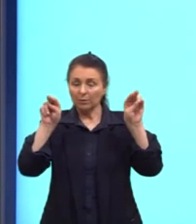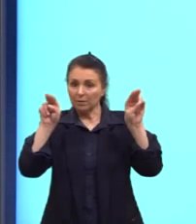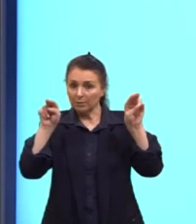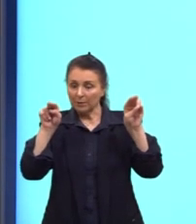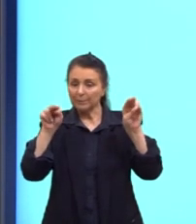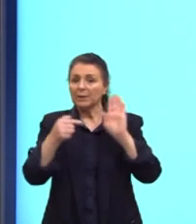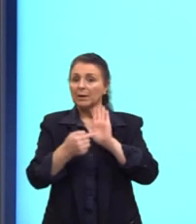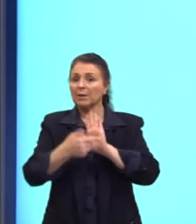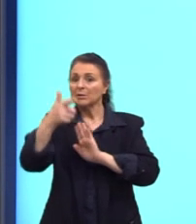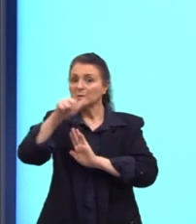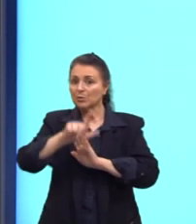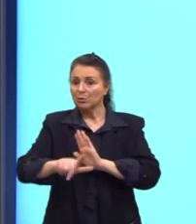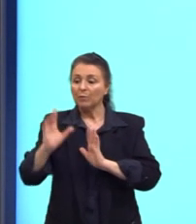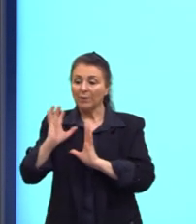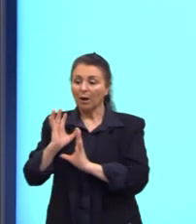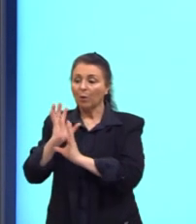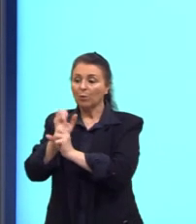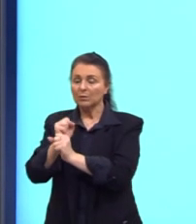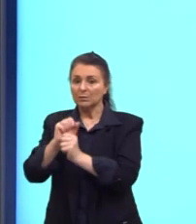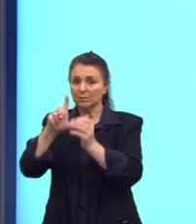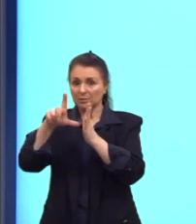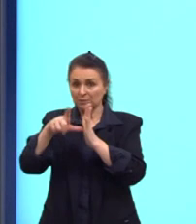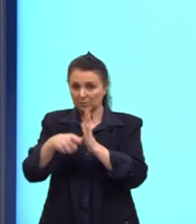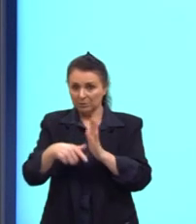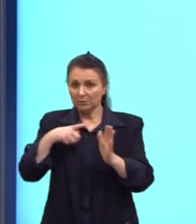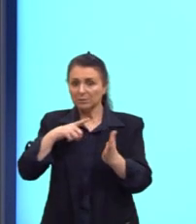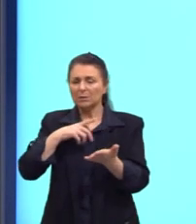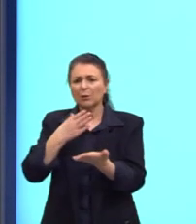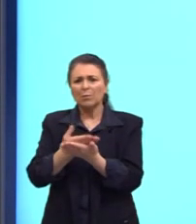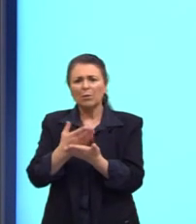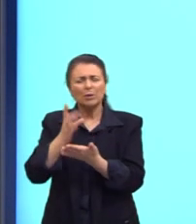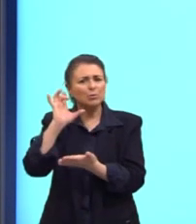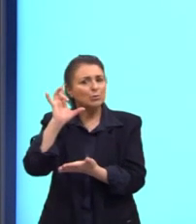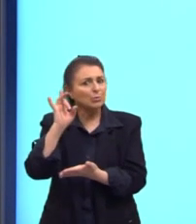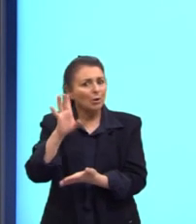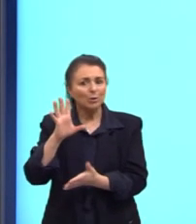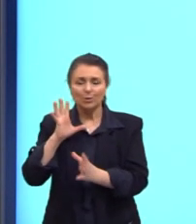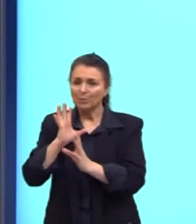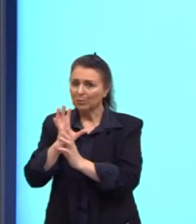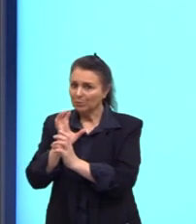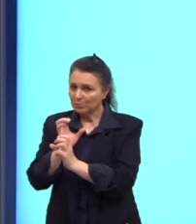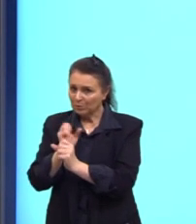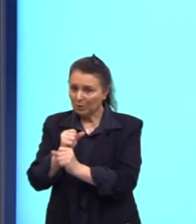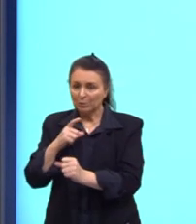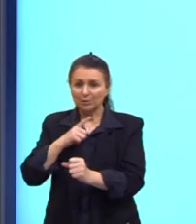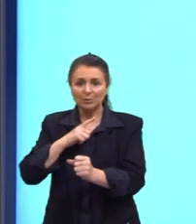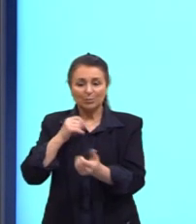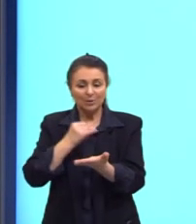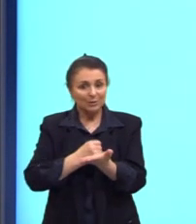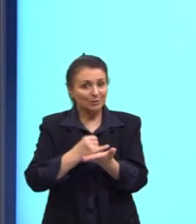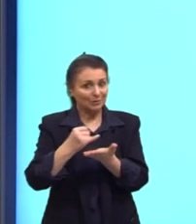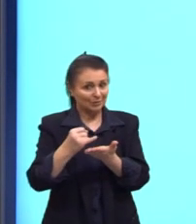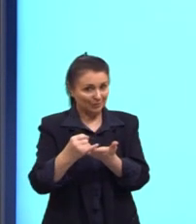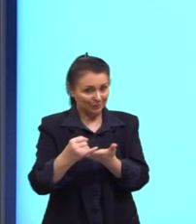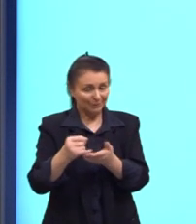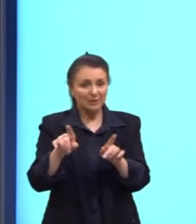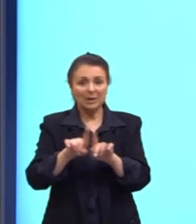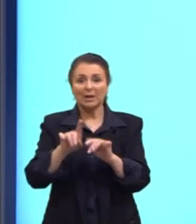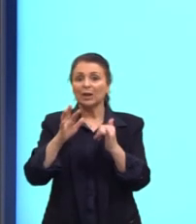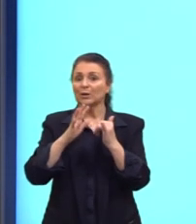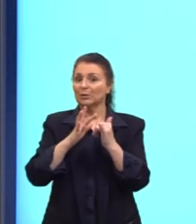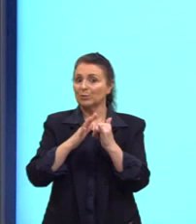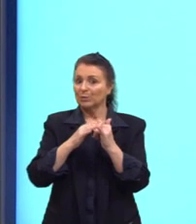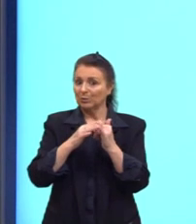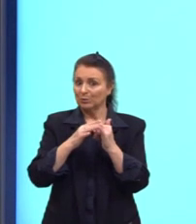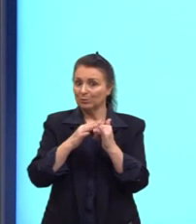lá na conclusão, isso é importante. Também temos uma aula só sobre a conclusão, assim como temos uma só sobre a introdução, está lá no canal do